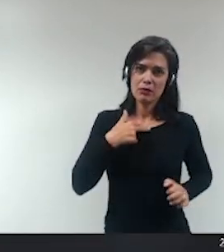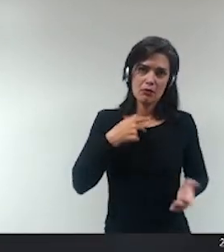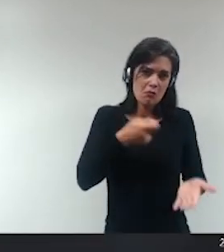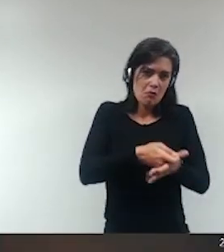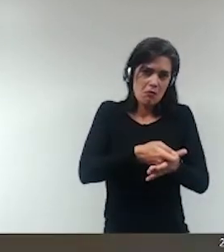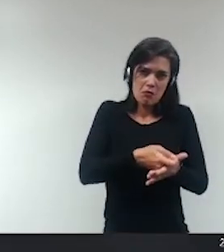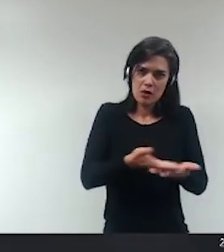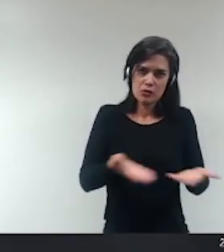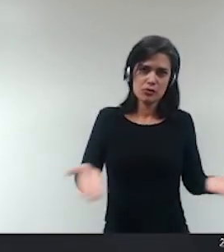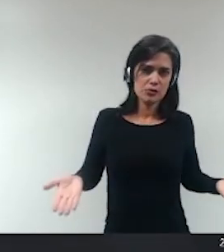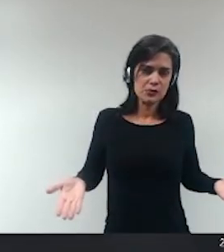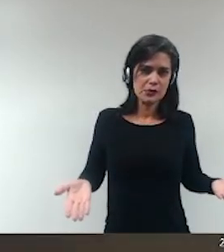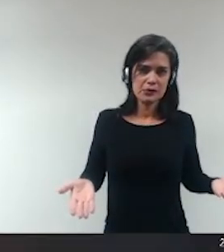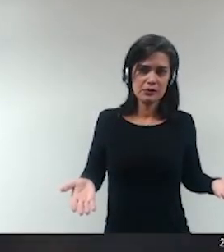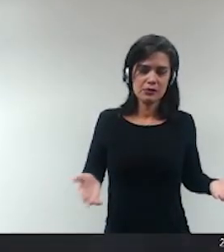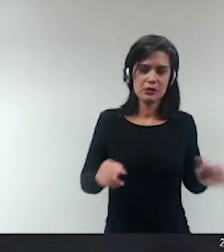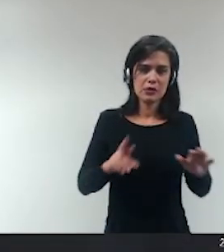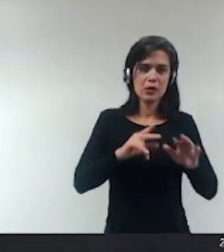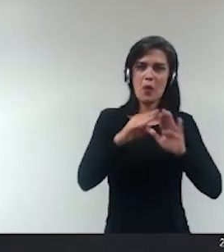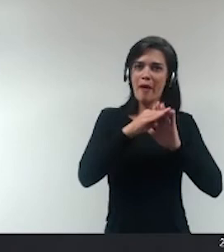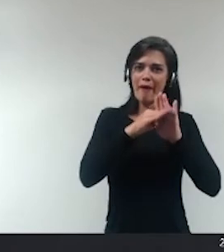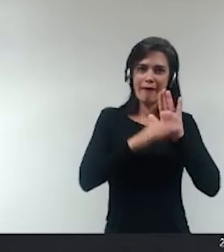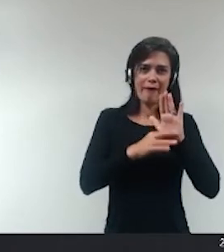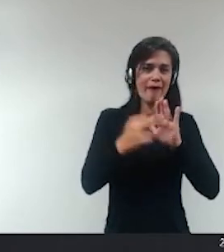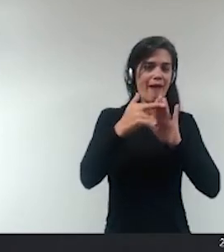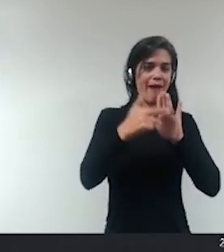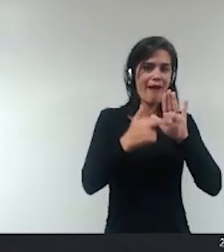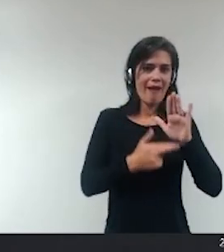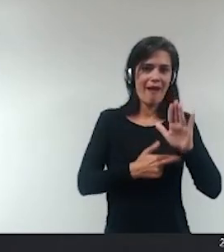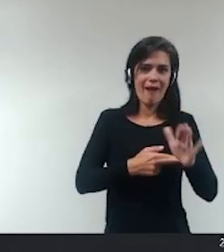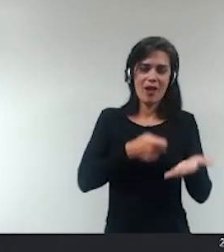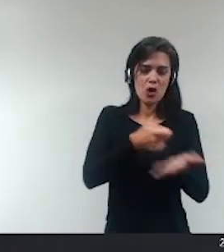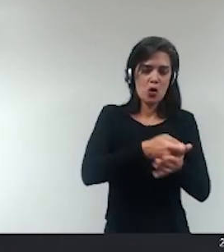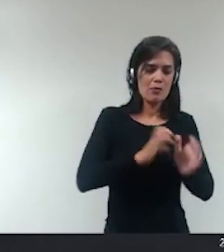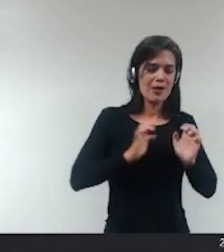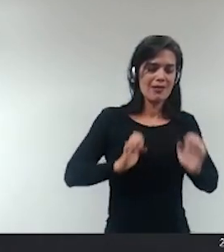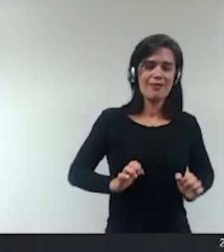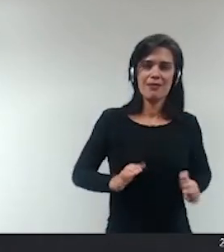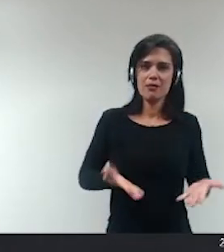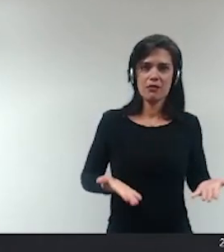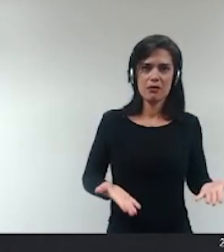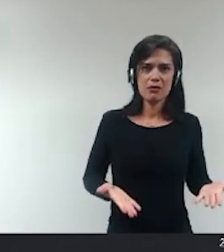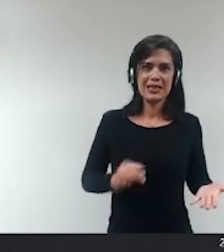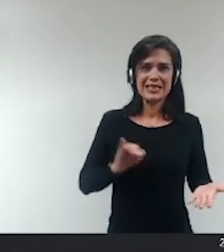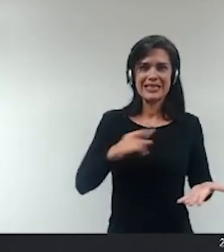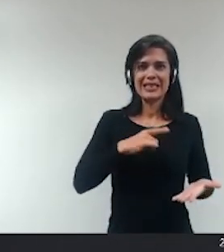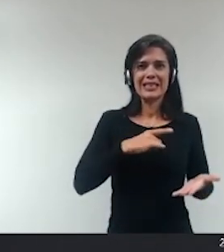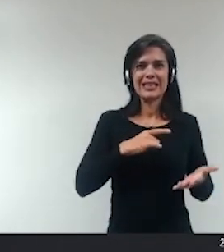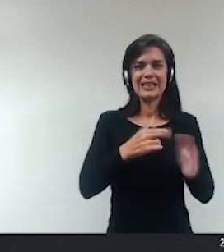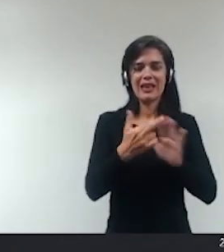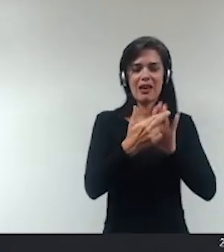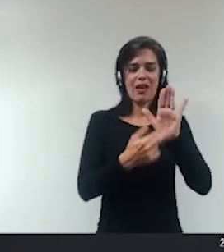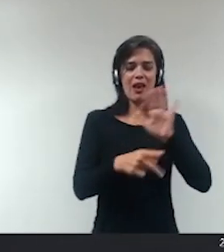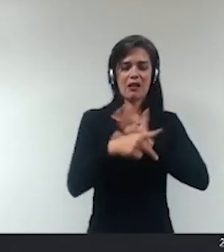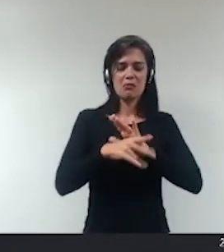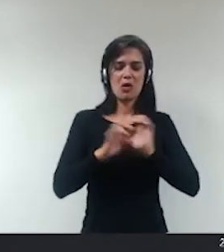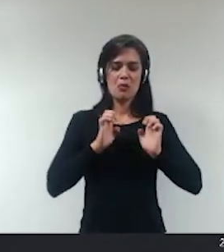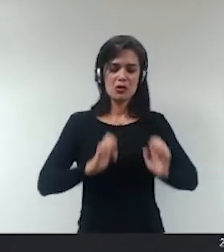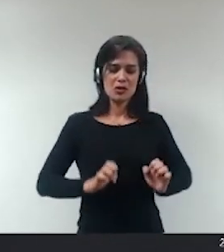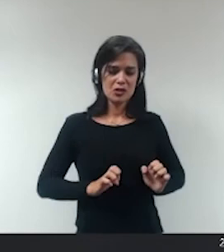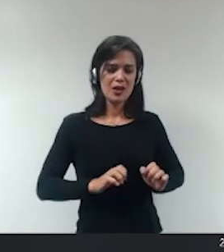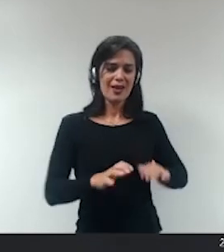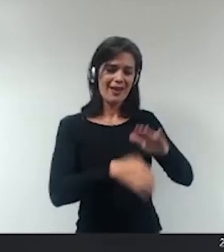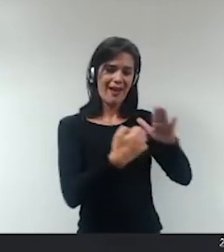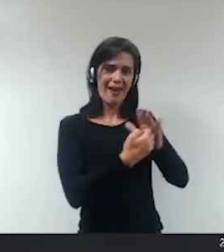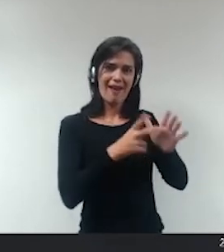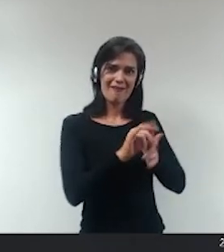ditames por resoluções nem por códigos não é o fato de se ter um código de ética que aquela